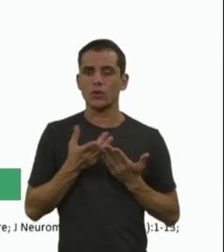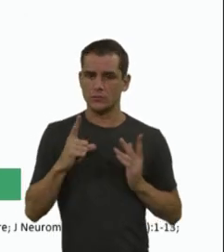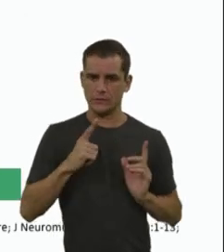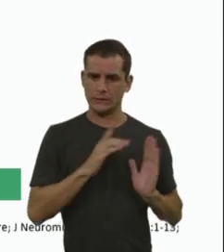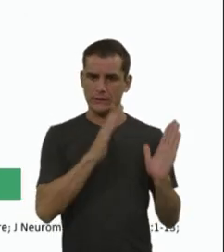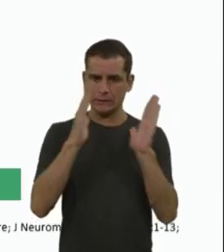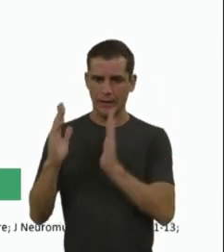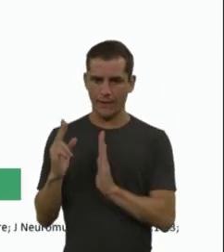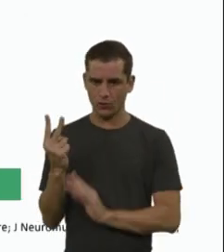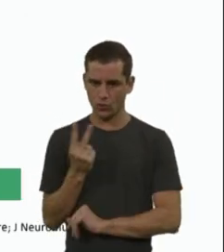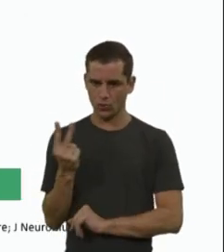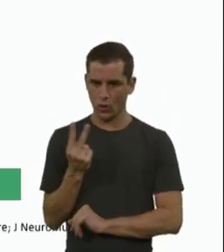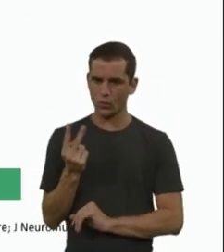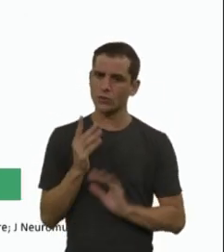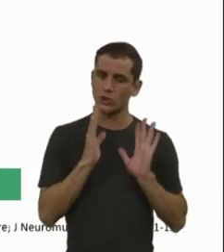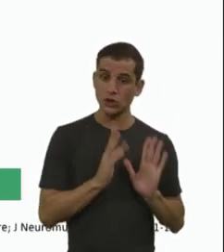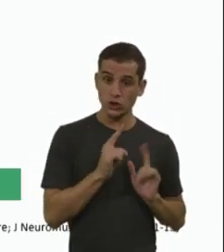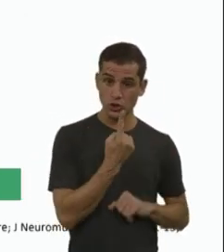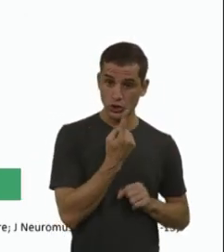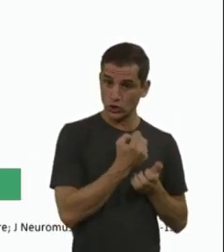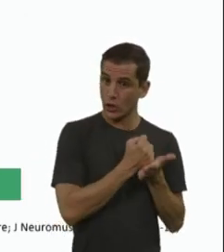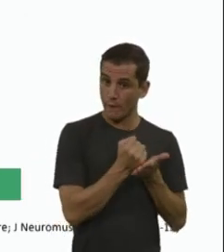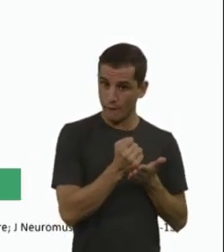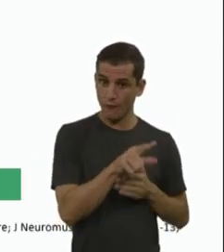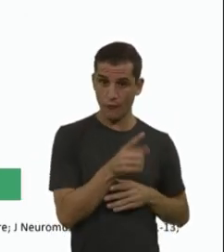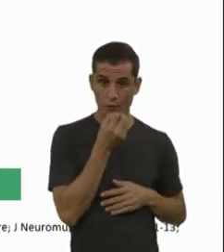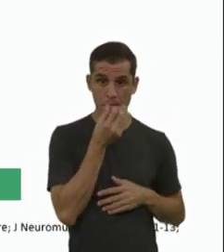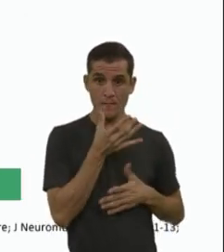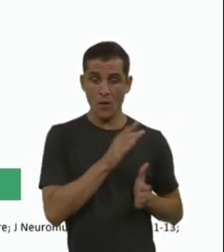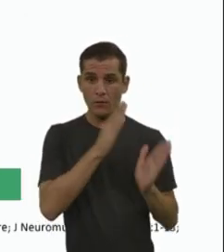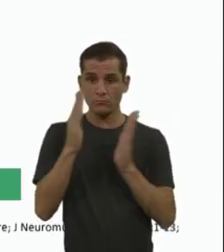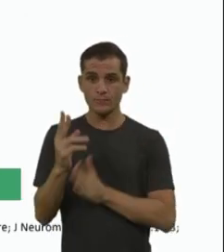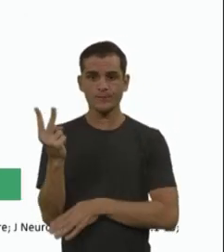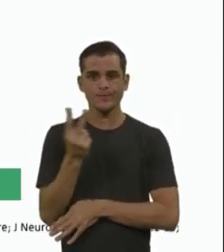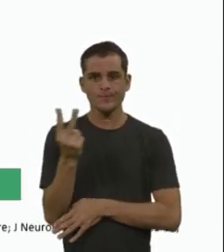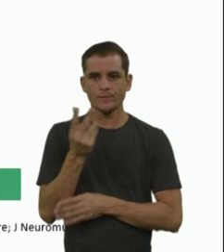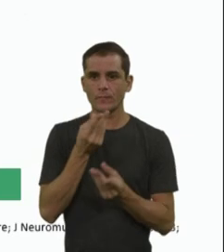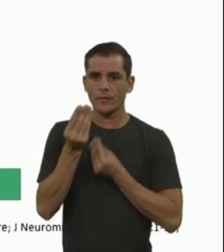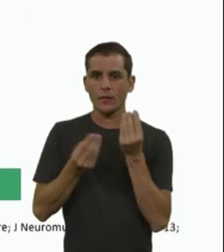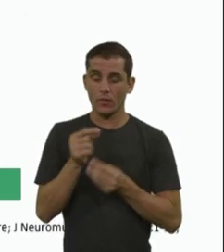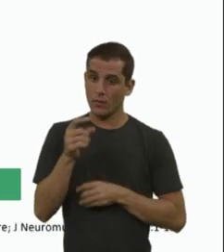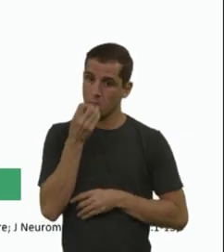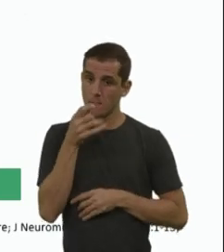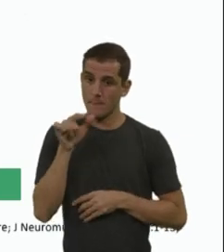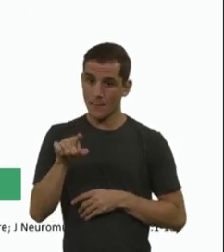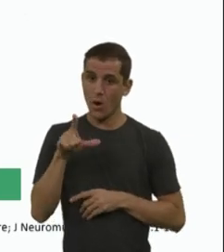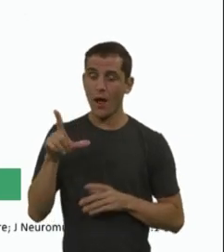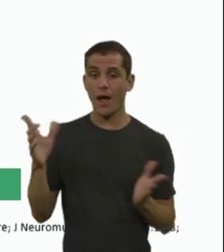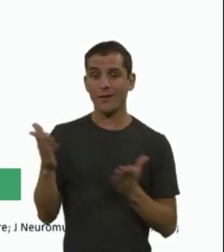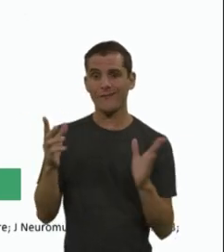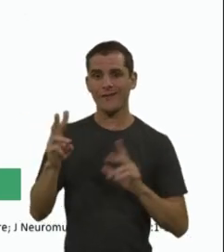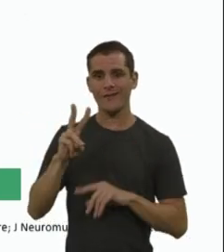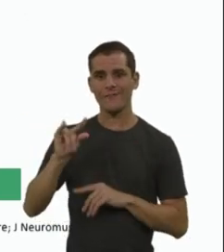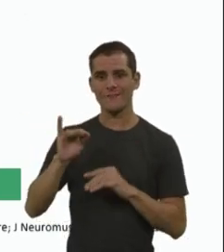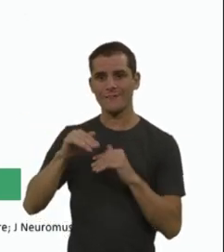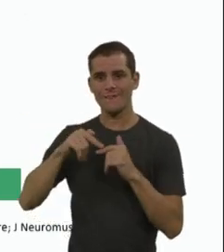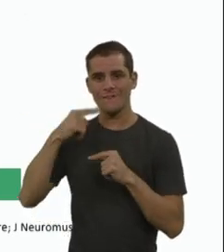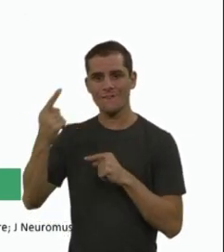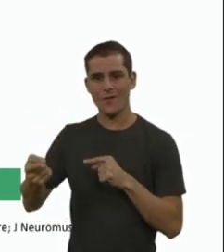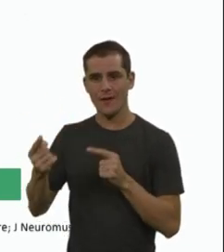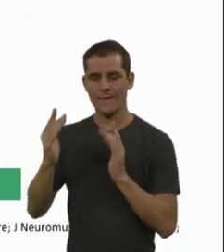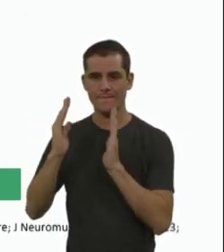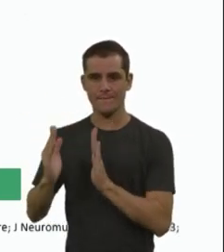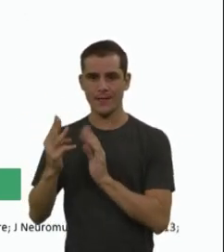estão mostrando resultados promissores agora, então, gente está, então, estão em andamento os estudos de fase 3 e se a gente